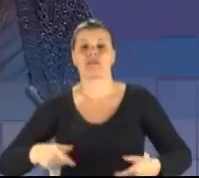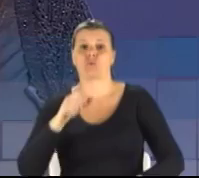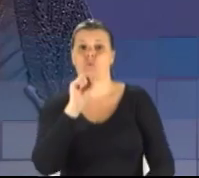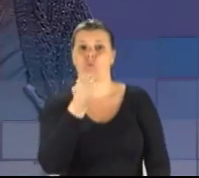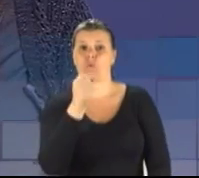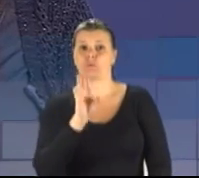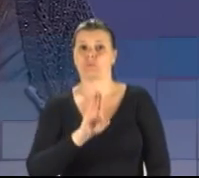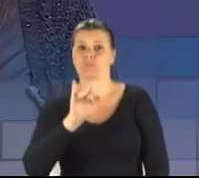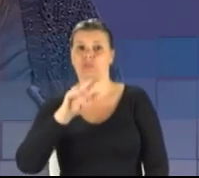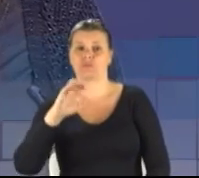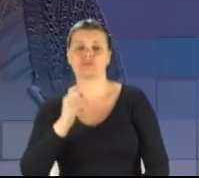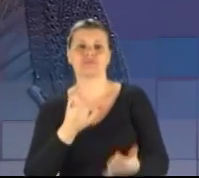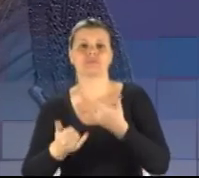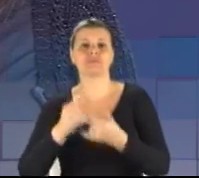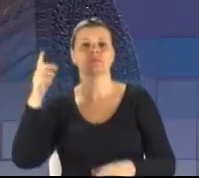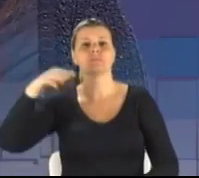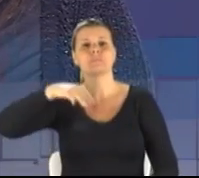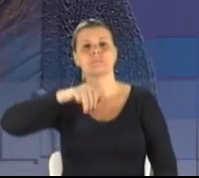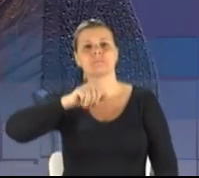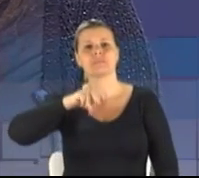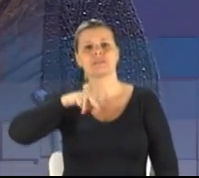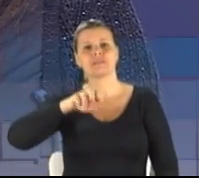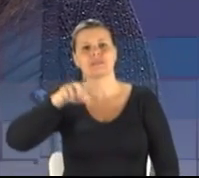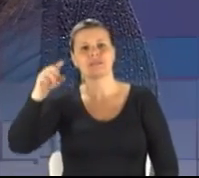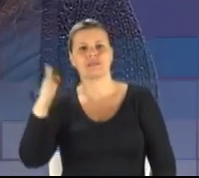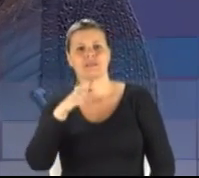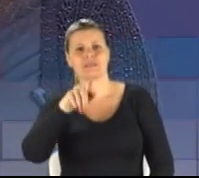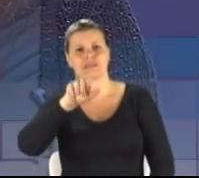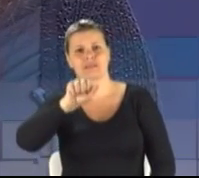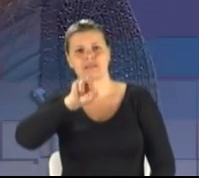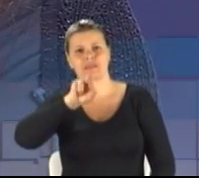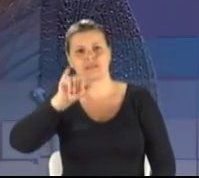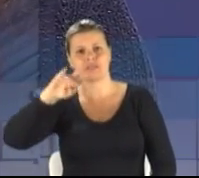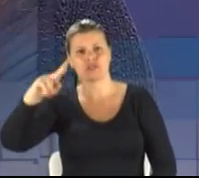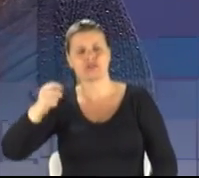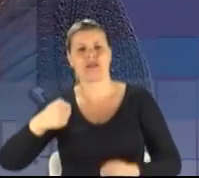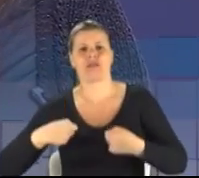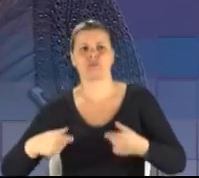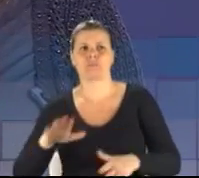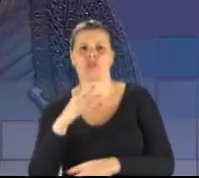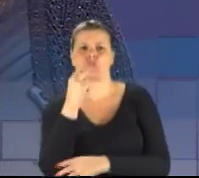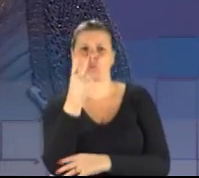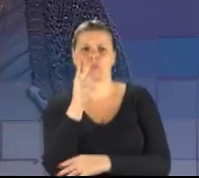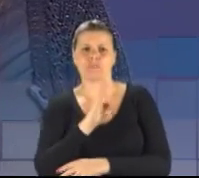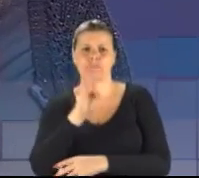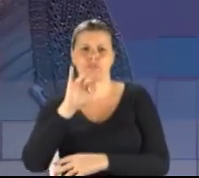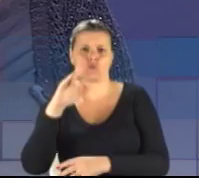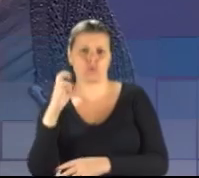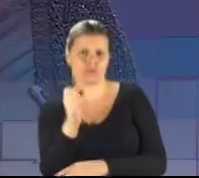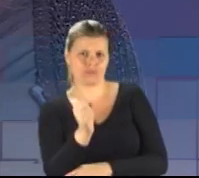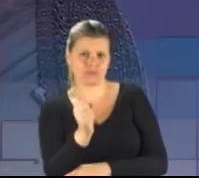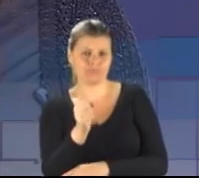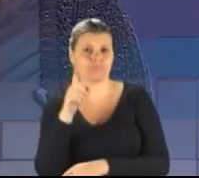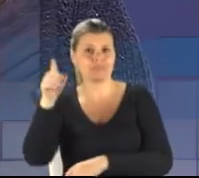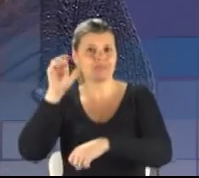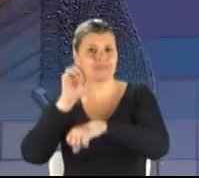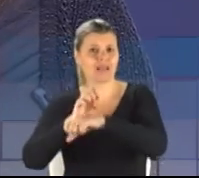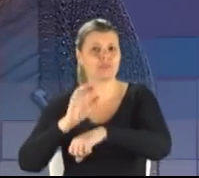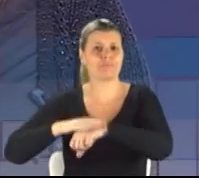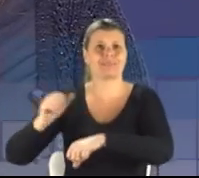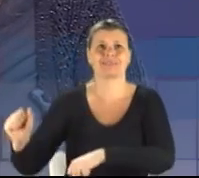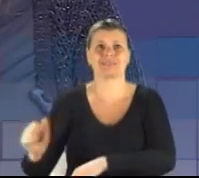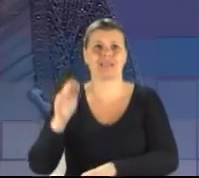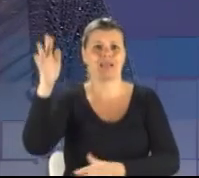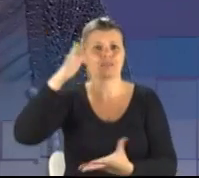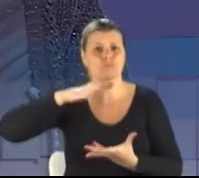exemplo, o Mané Garrincha, que custou quase 2 bilhões de reais, é o terceiro Estado mais caro do mundo e ele tem um público,